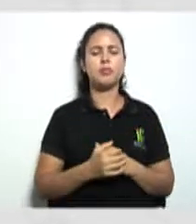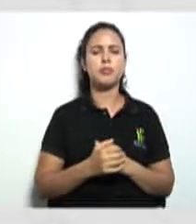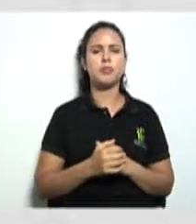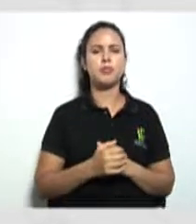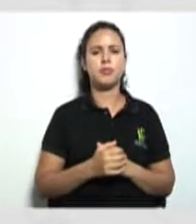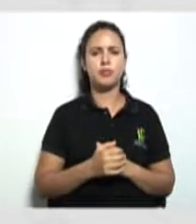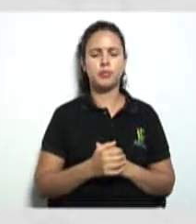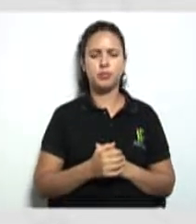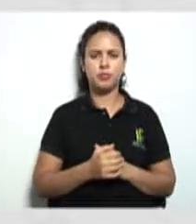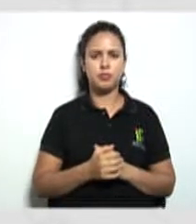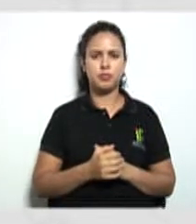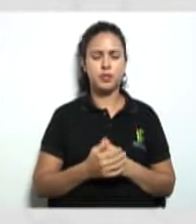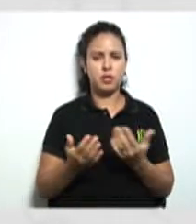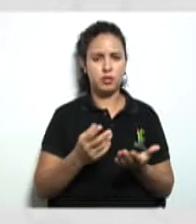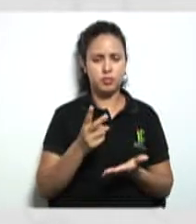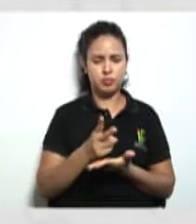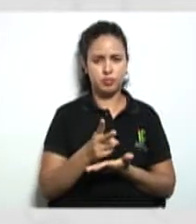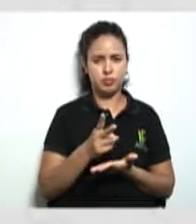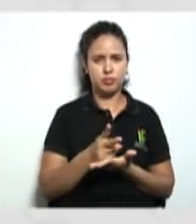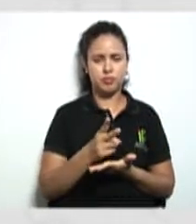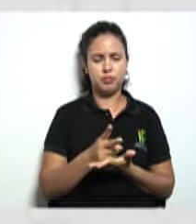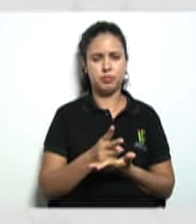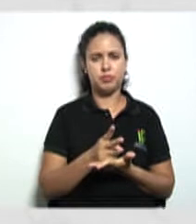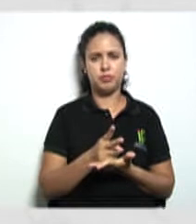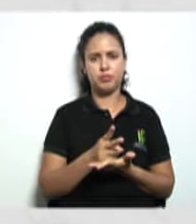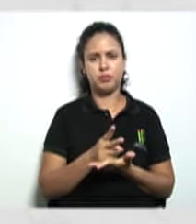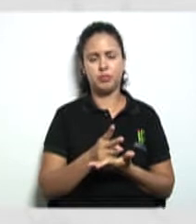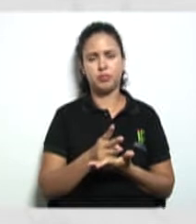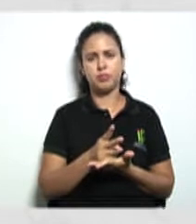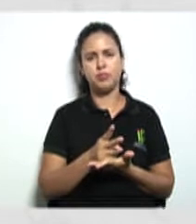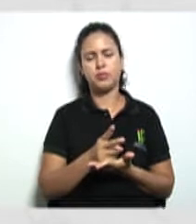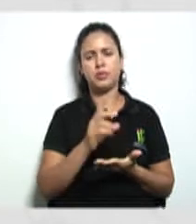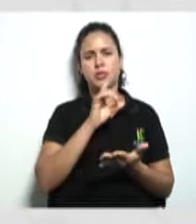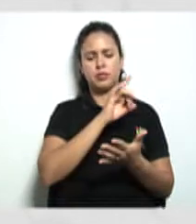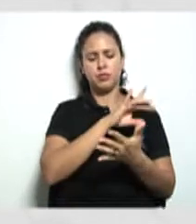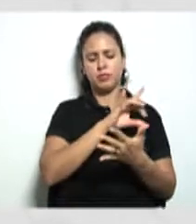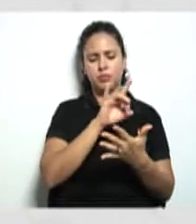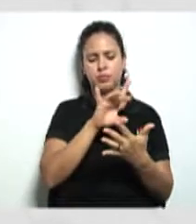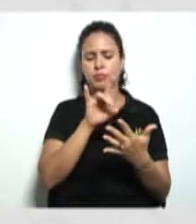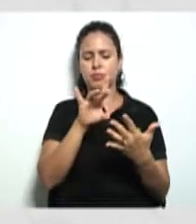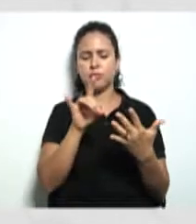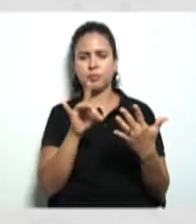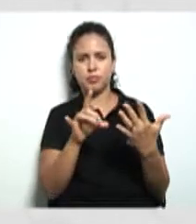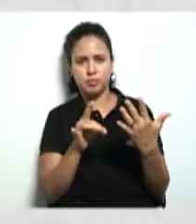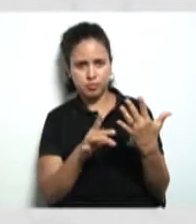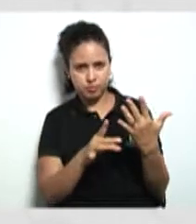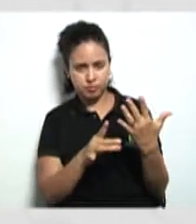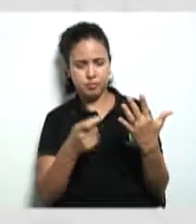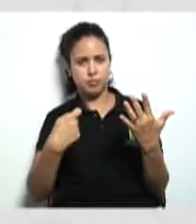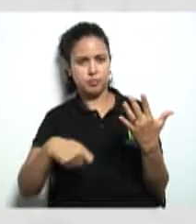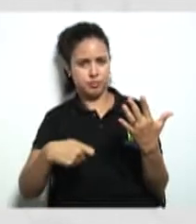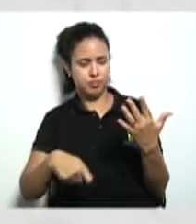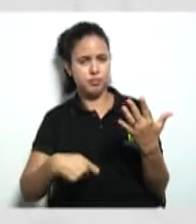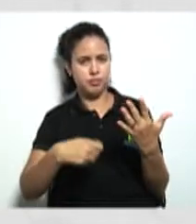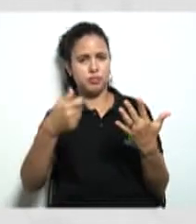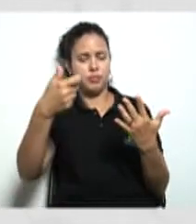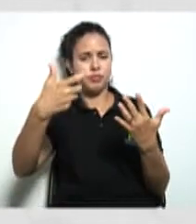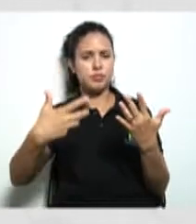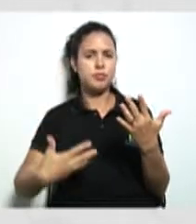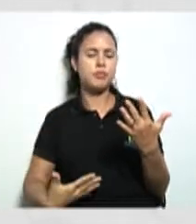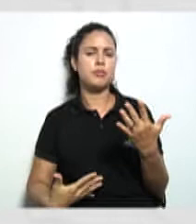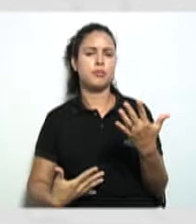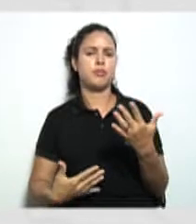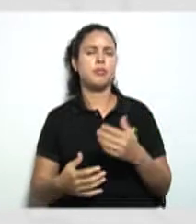Então agora vamos continuar falando sobre cada um desses procedimentos que